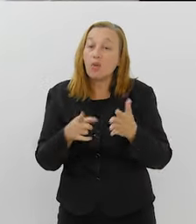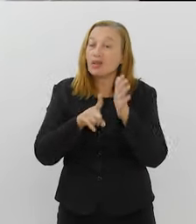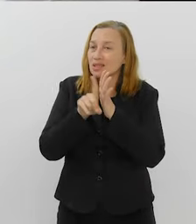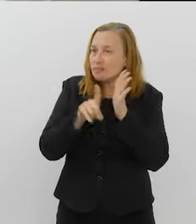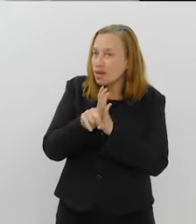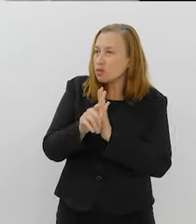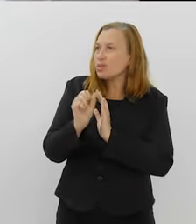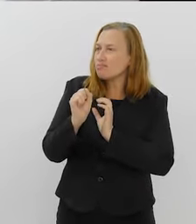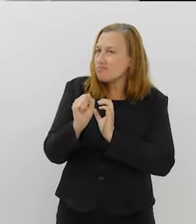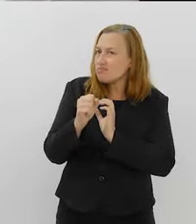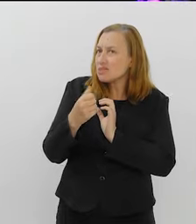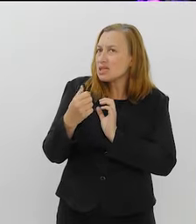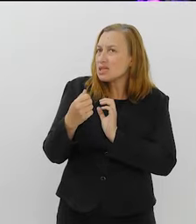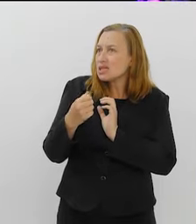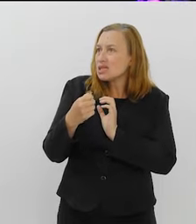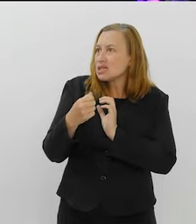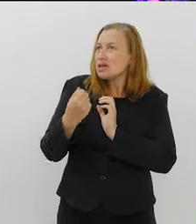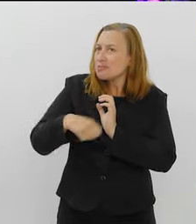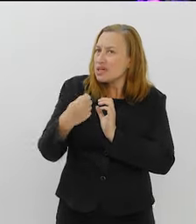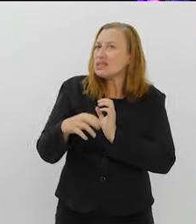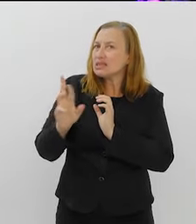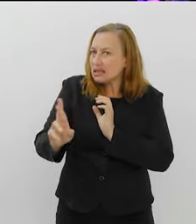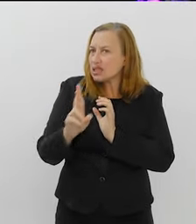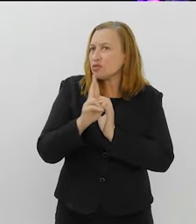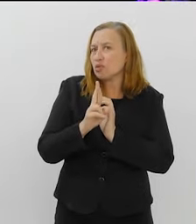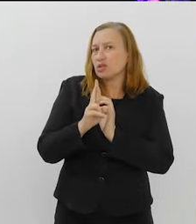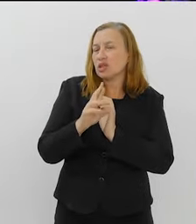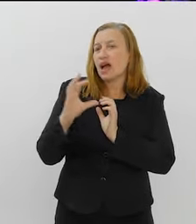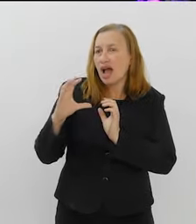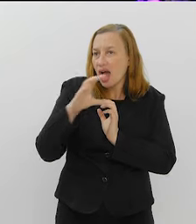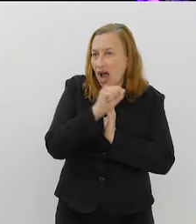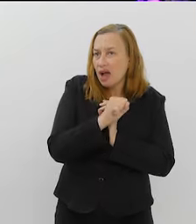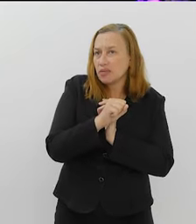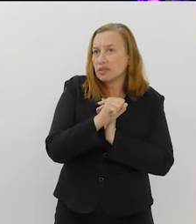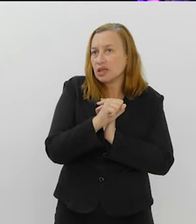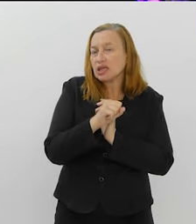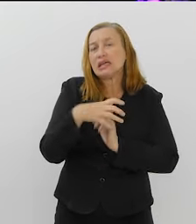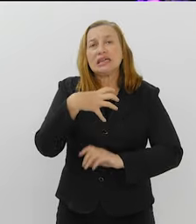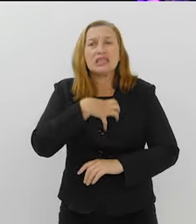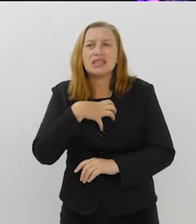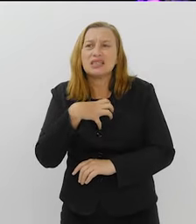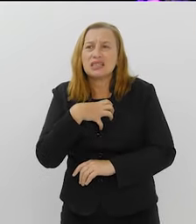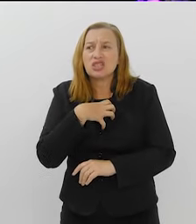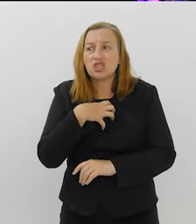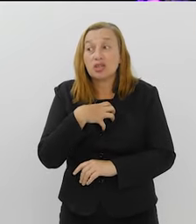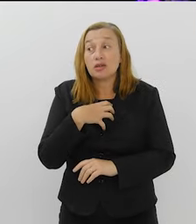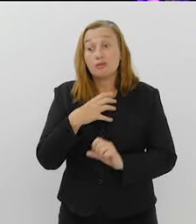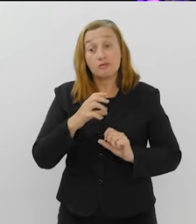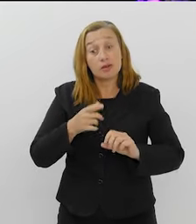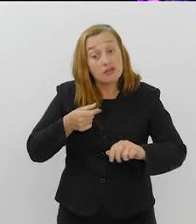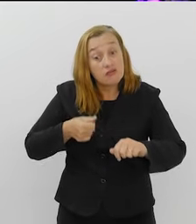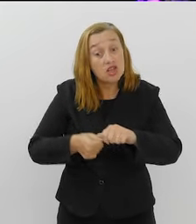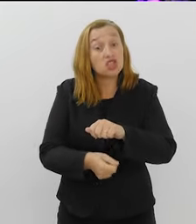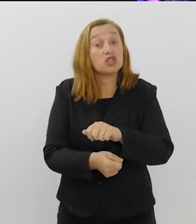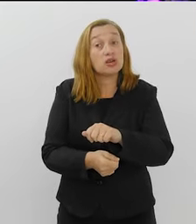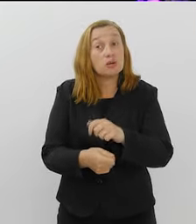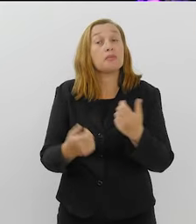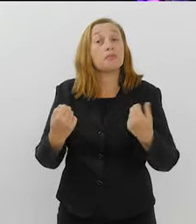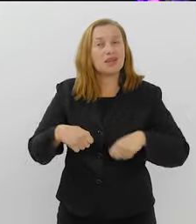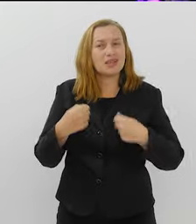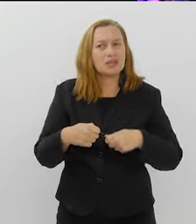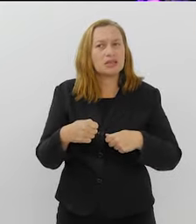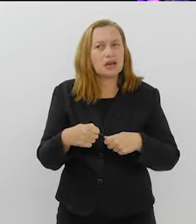perguntas acabam se tornando latentes, precisam ser respondidas. E, nesse sentido, vale investir para a gente